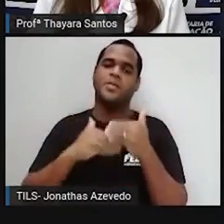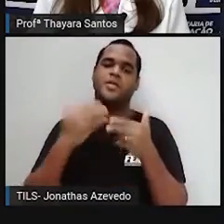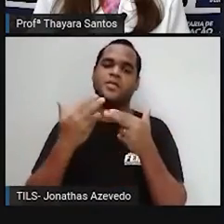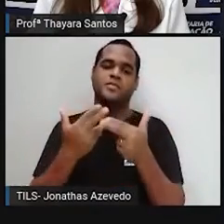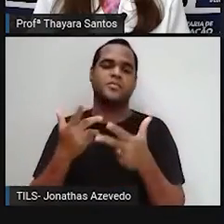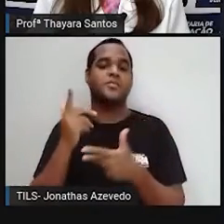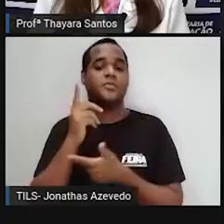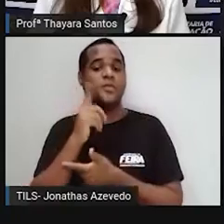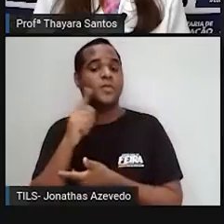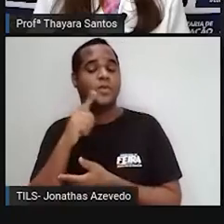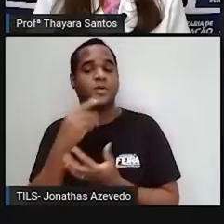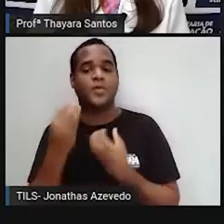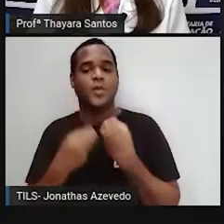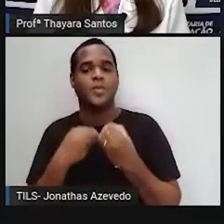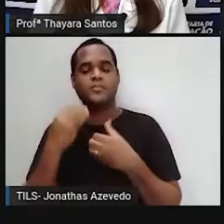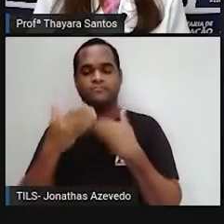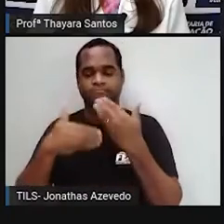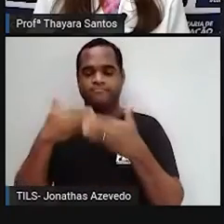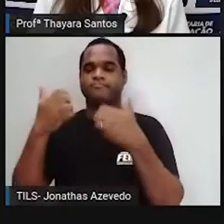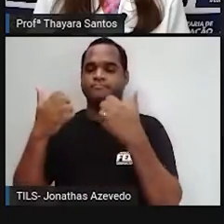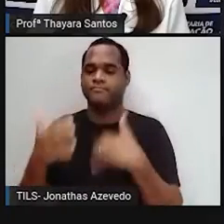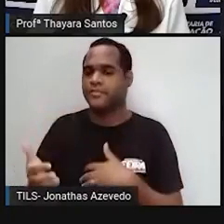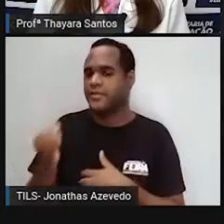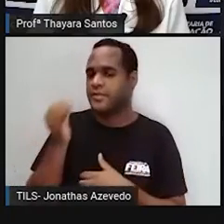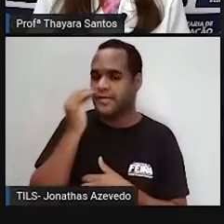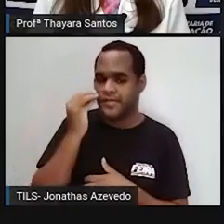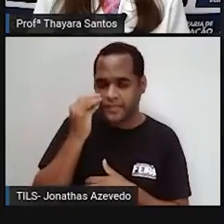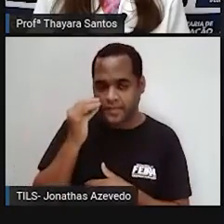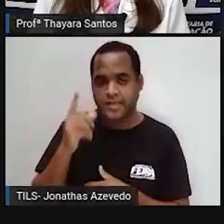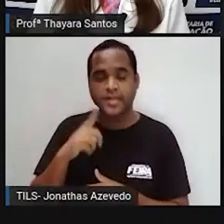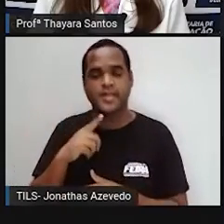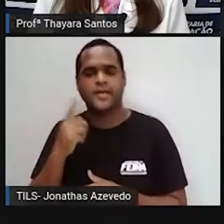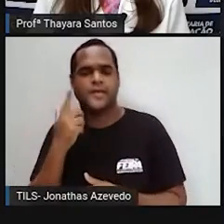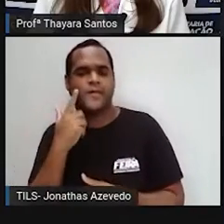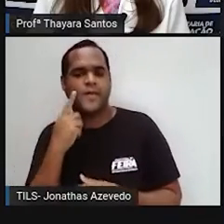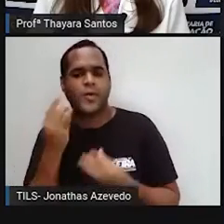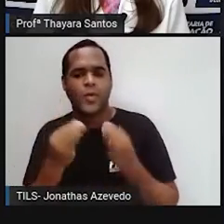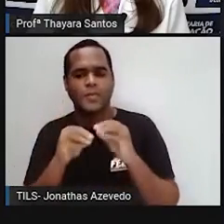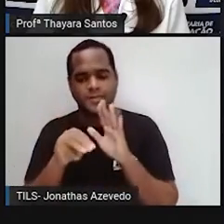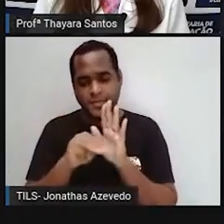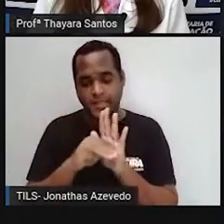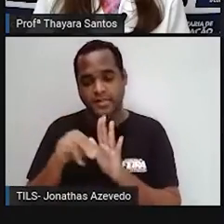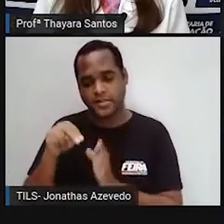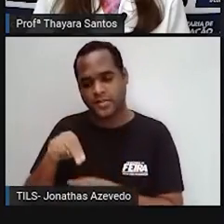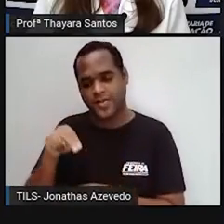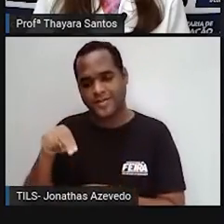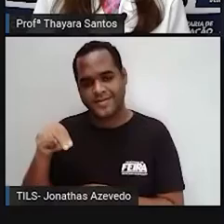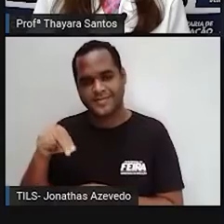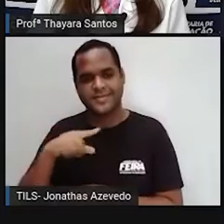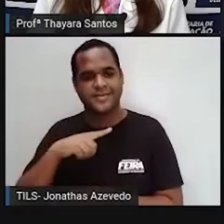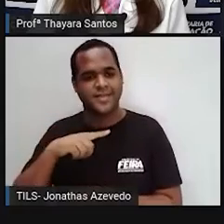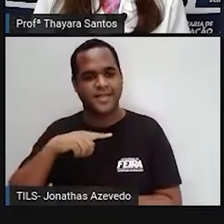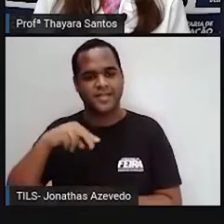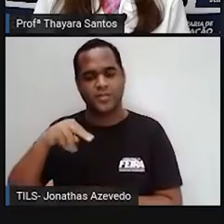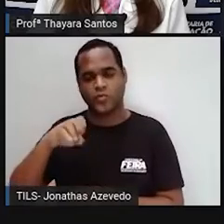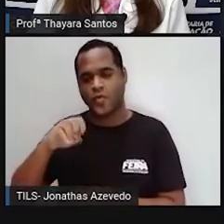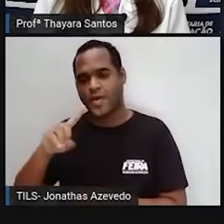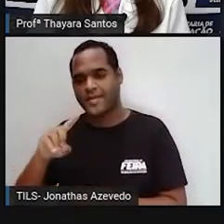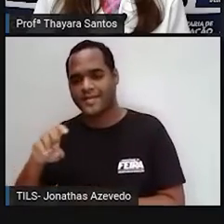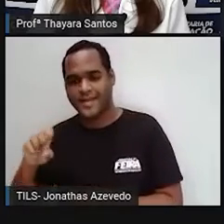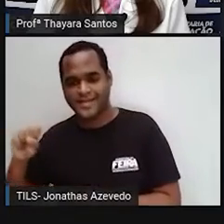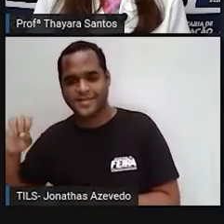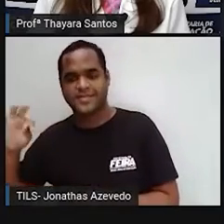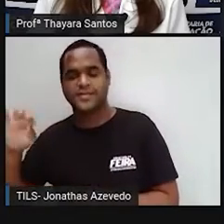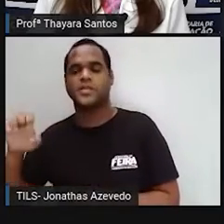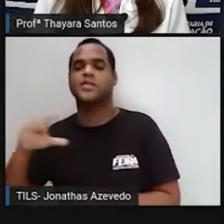temperatura, a potencializar esse aumento da temperatura média. A região Nordeste, ela tende a ser impactada